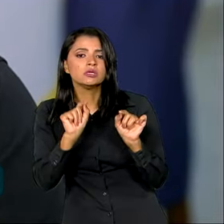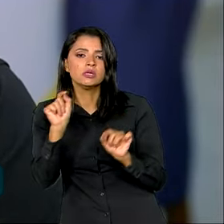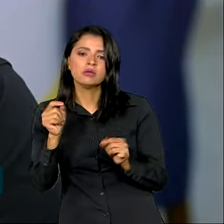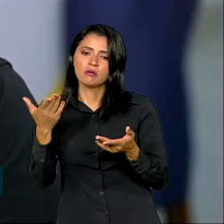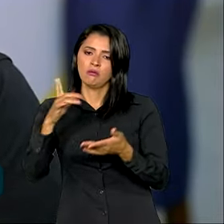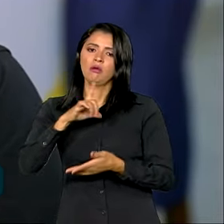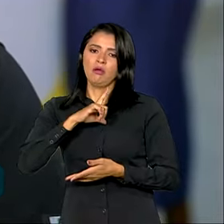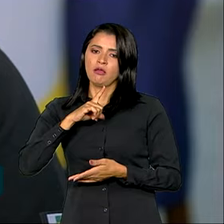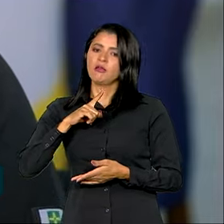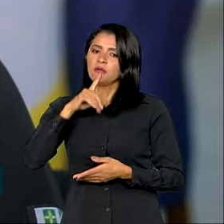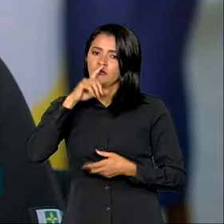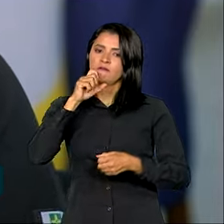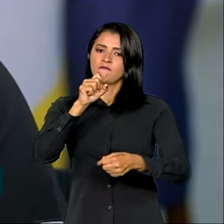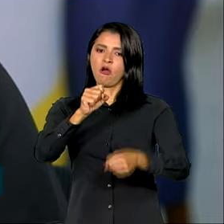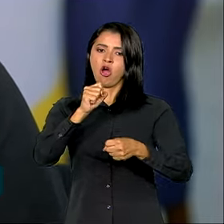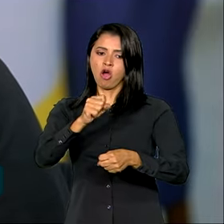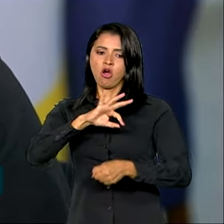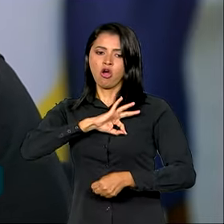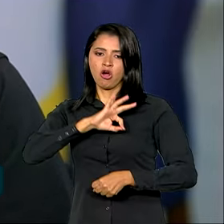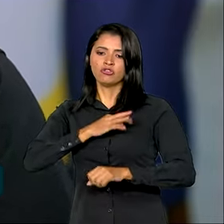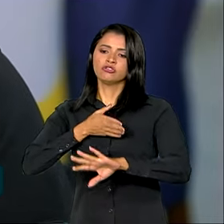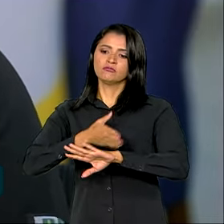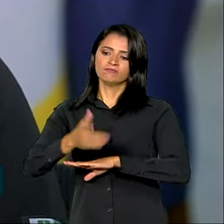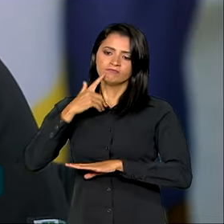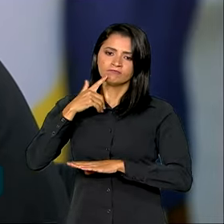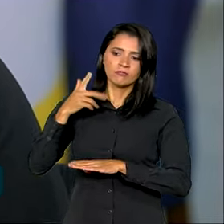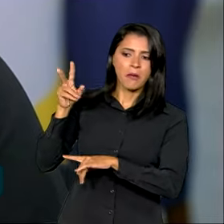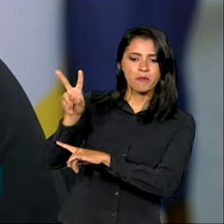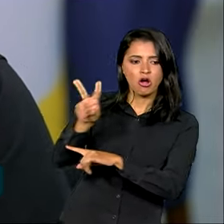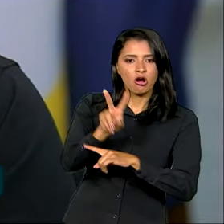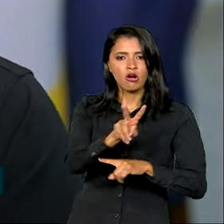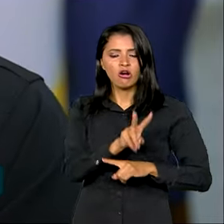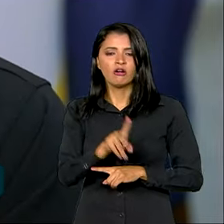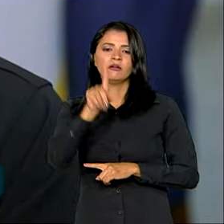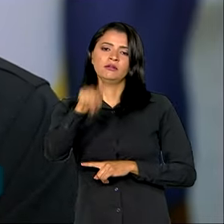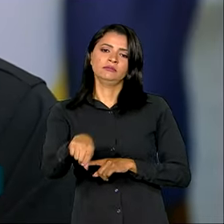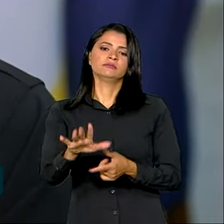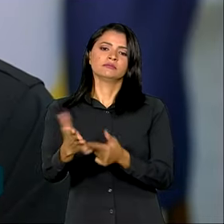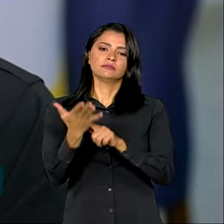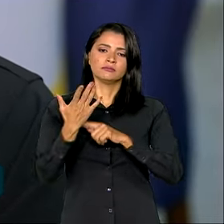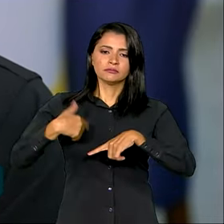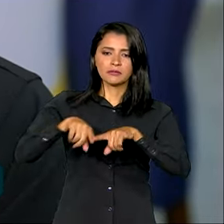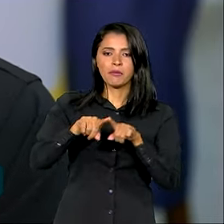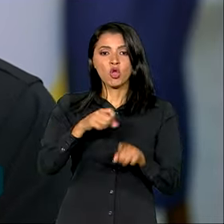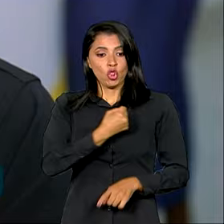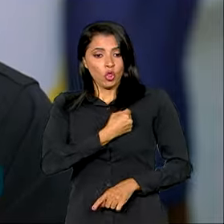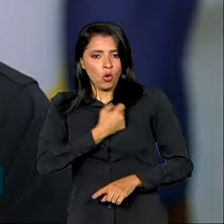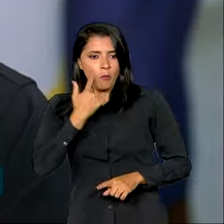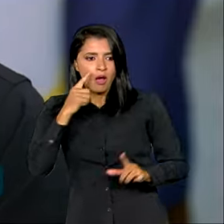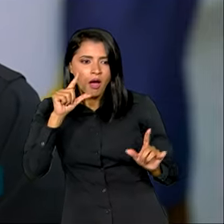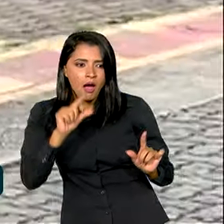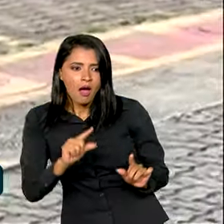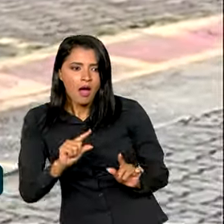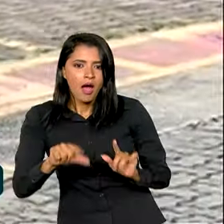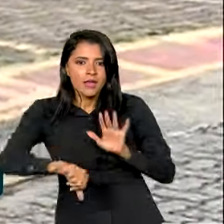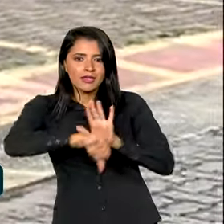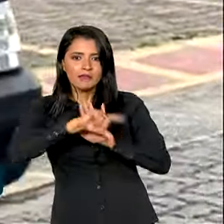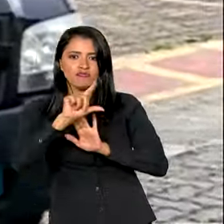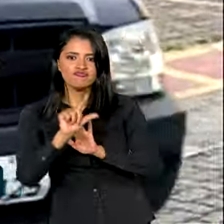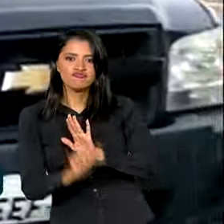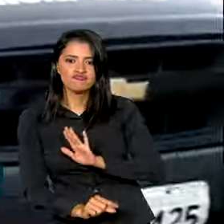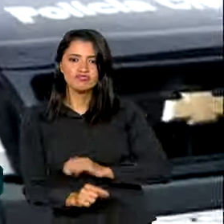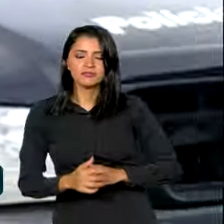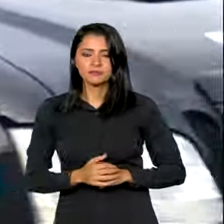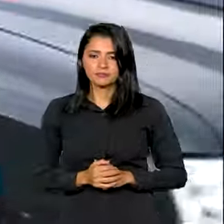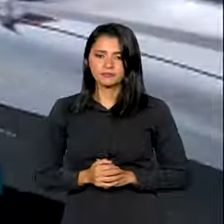atuação forte do Estado. E isso reflete também nos números da segurança pública. Os